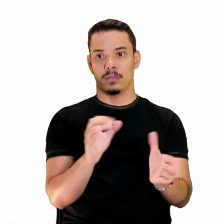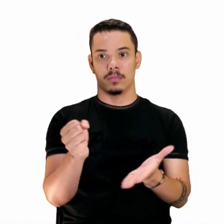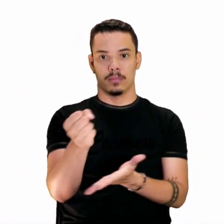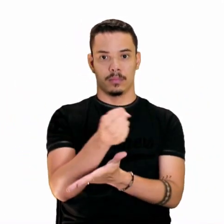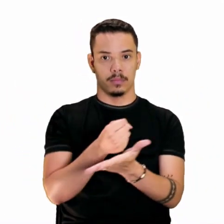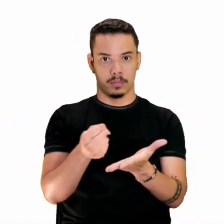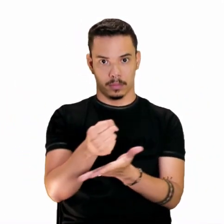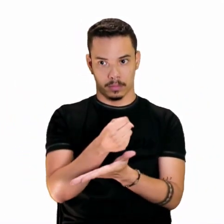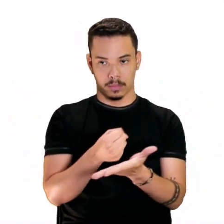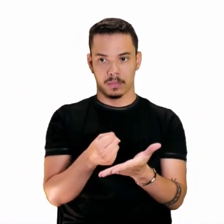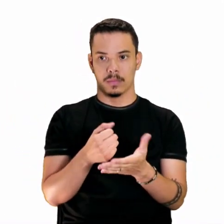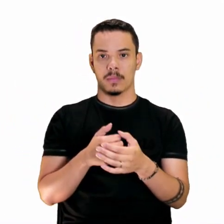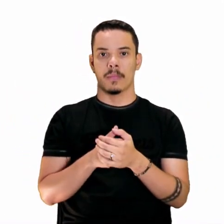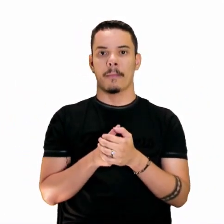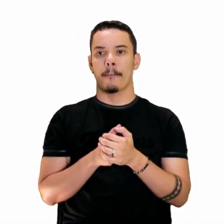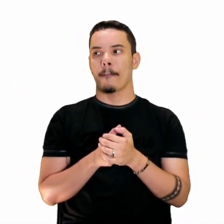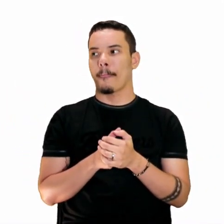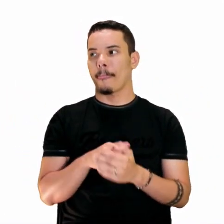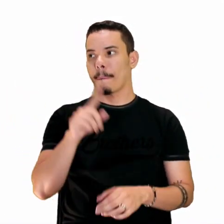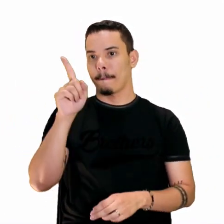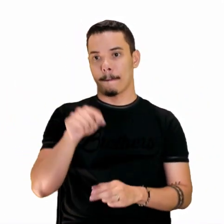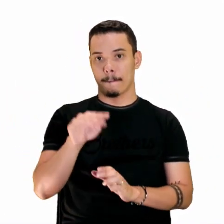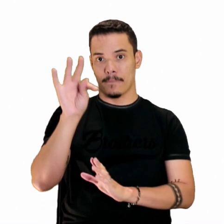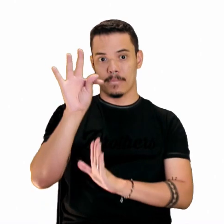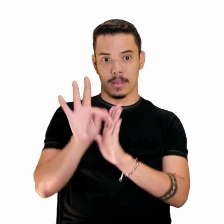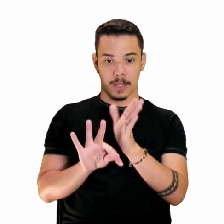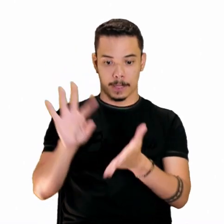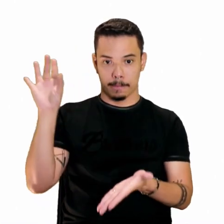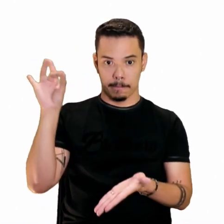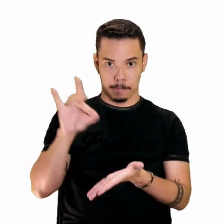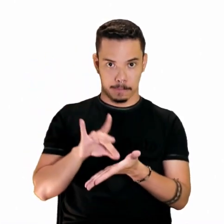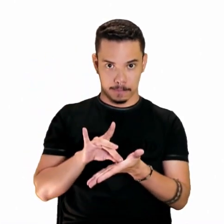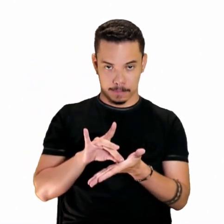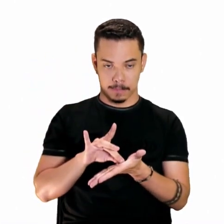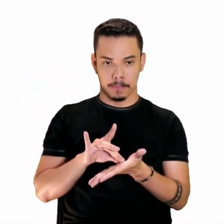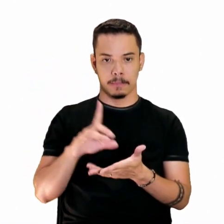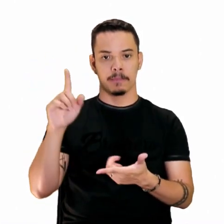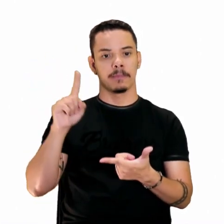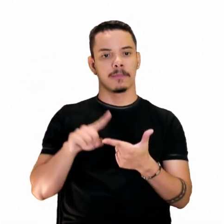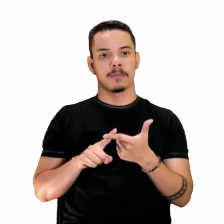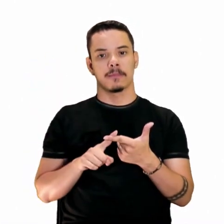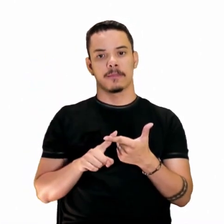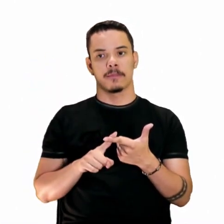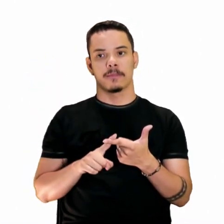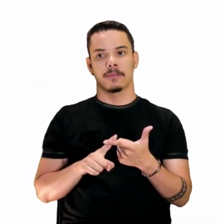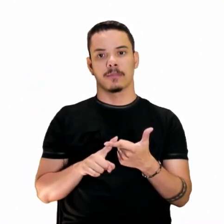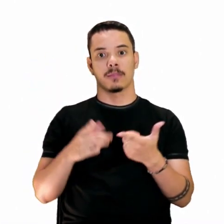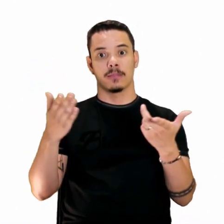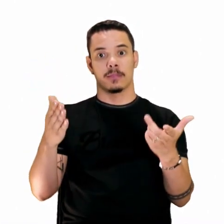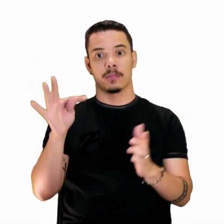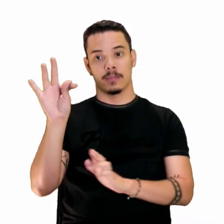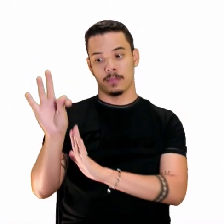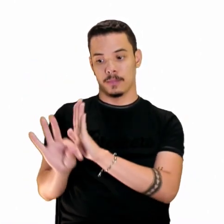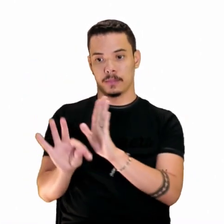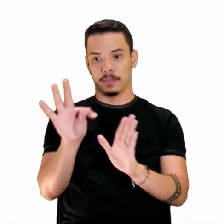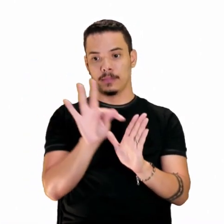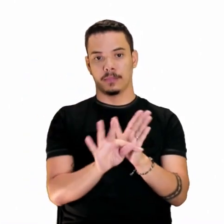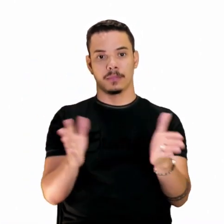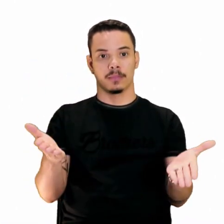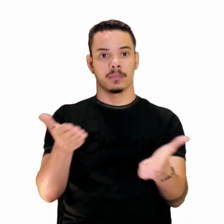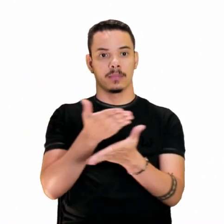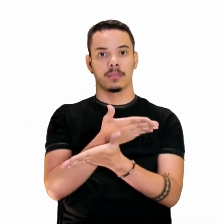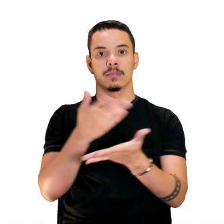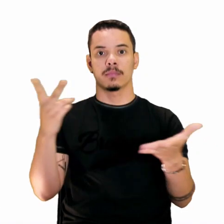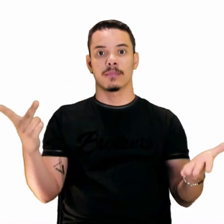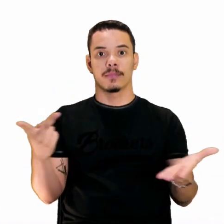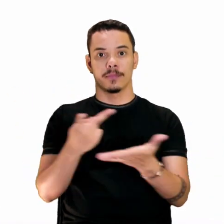texto base, que é o texto original. E a intertextualidade, ela acontece